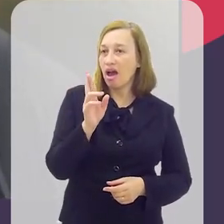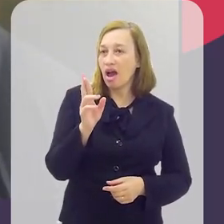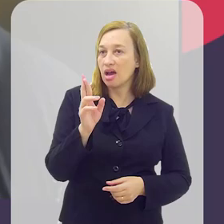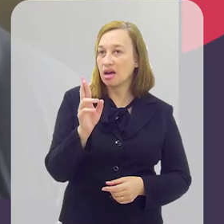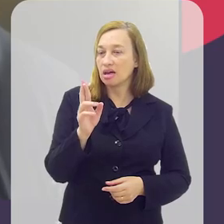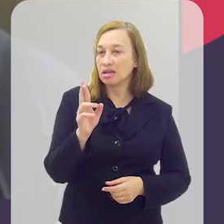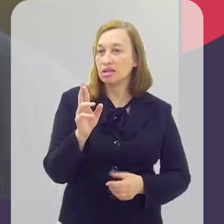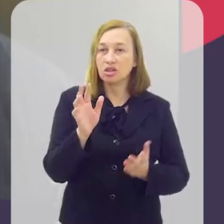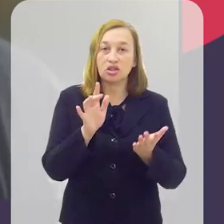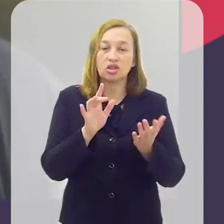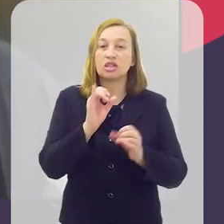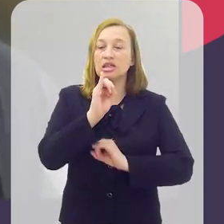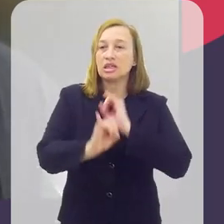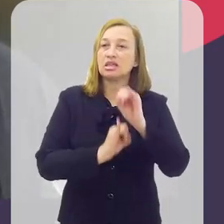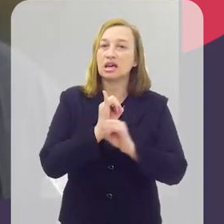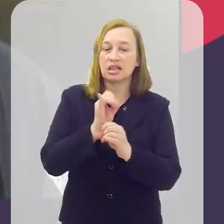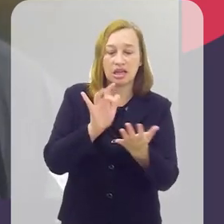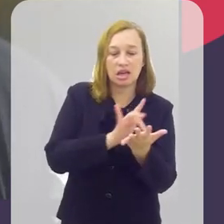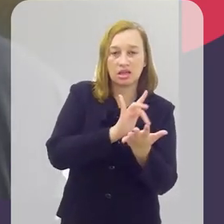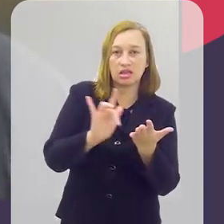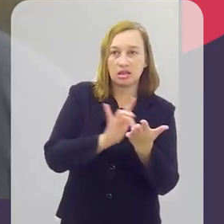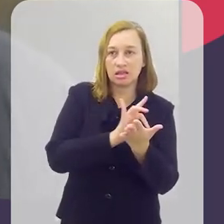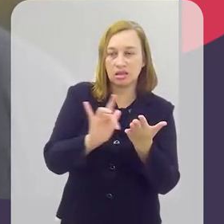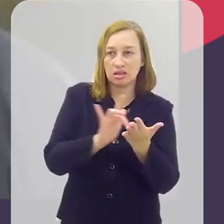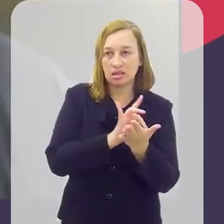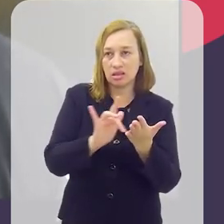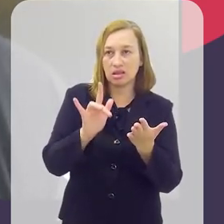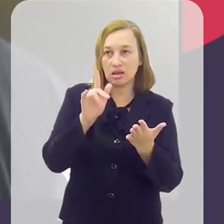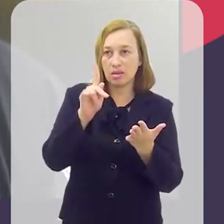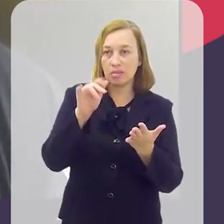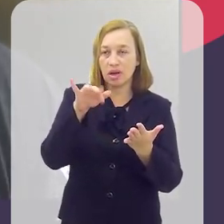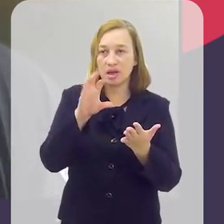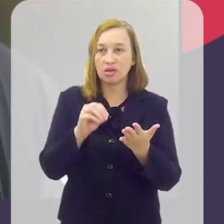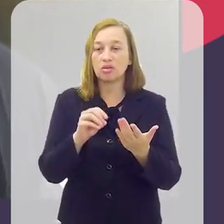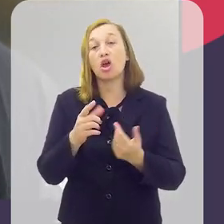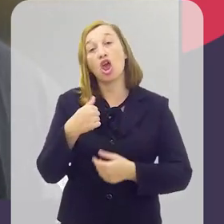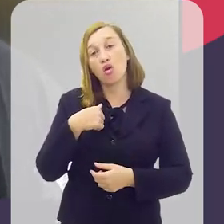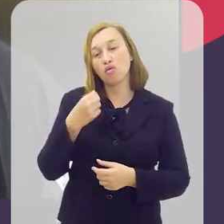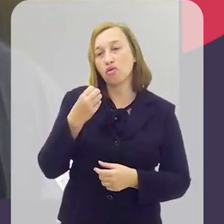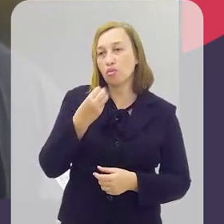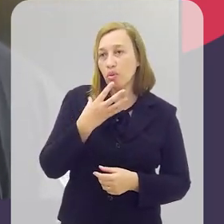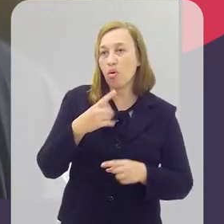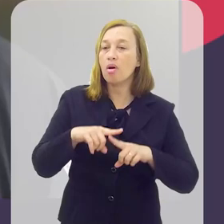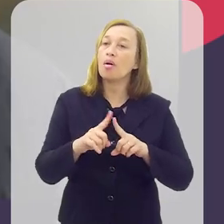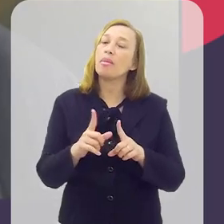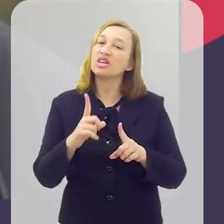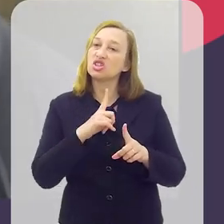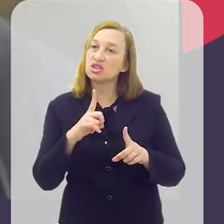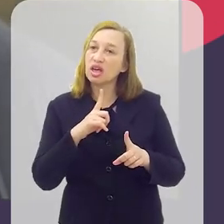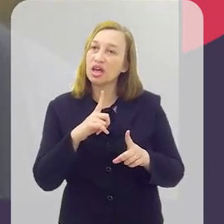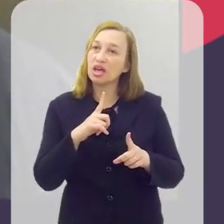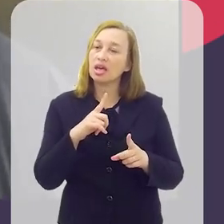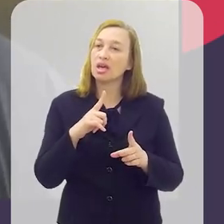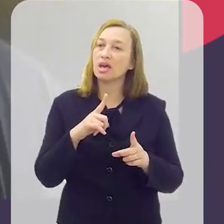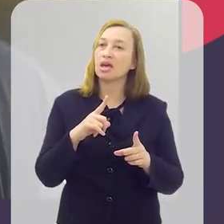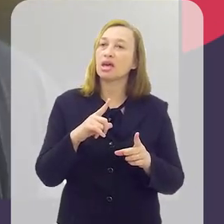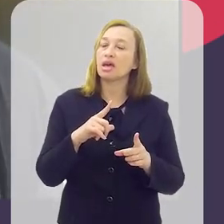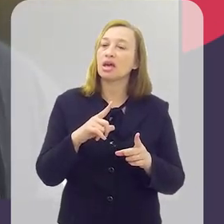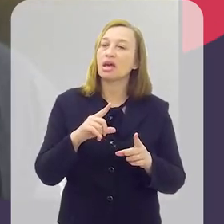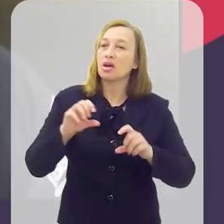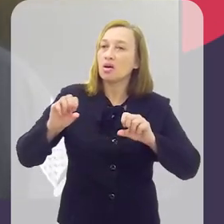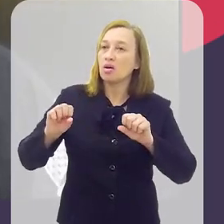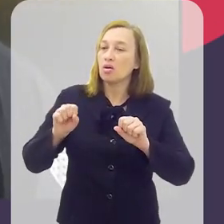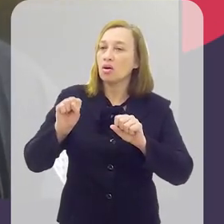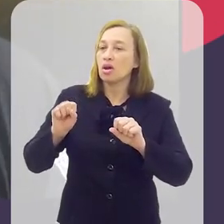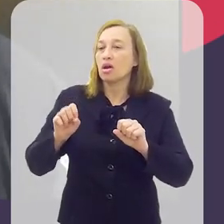plano de celular. R 60 de plano de celular. E fui um pouco bonzinho, porque o empregador, alguns, parece que tem meio estado em economia. E